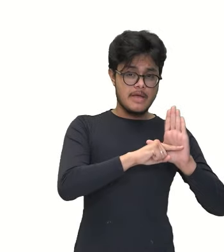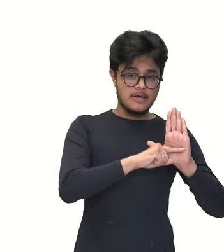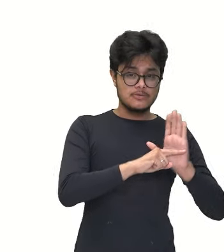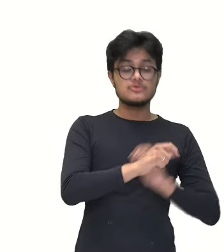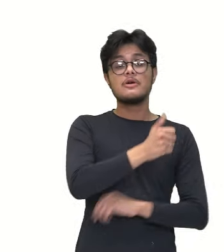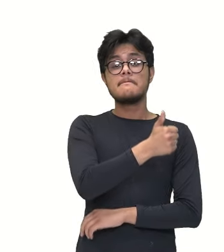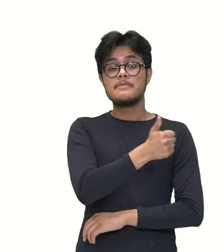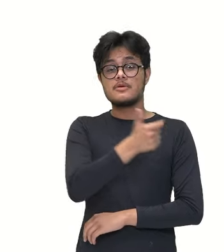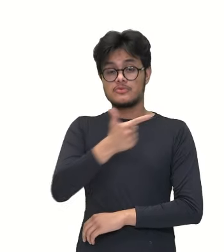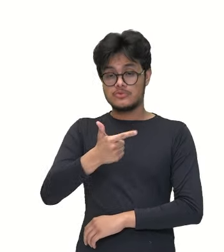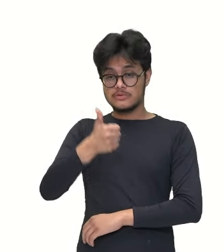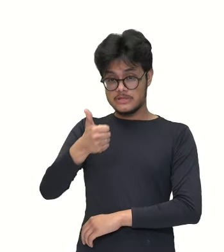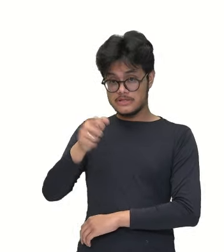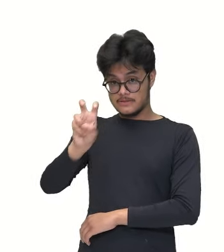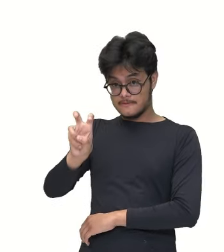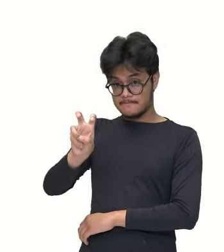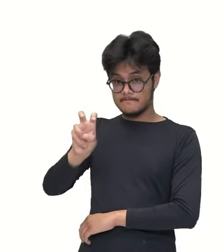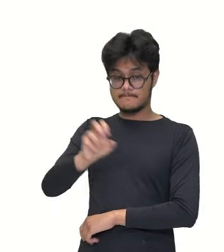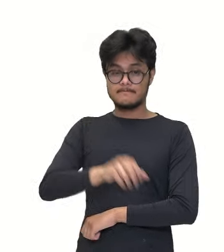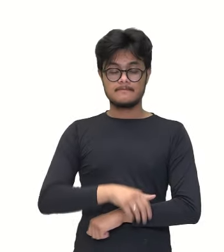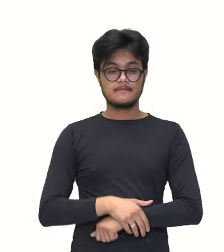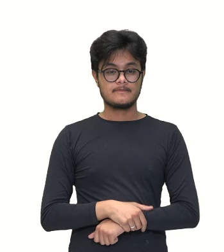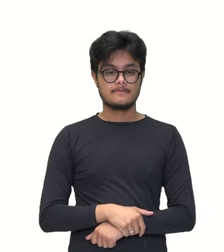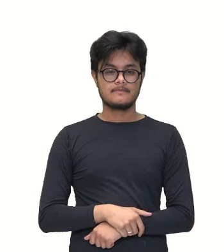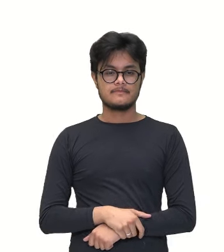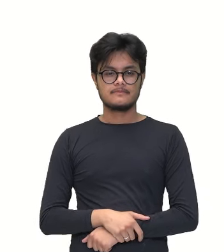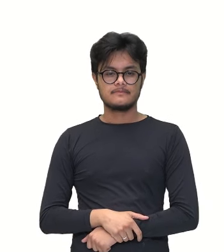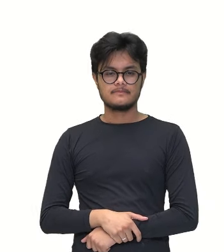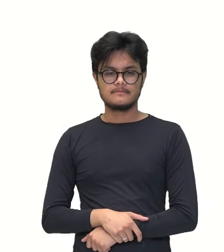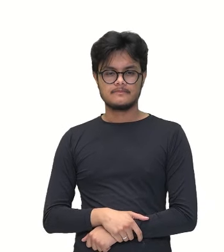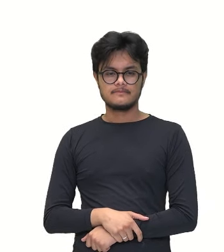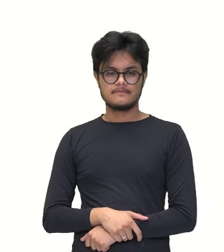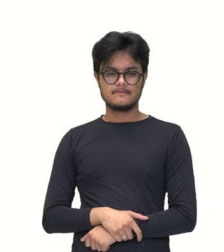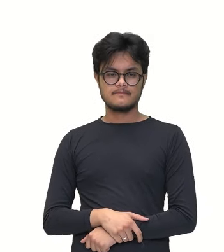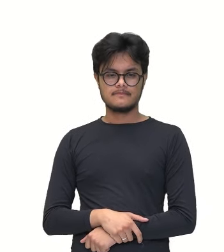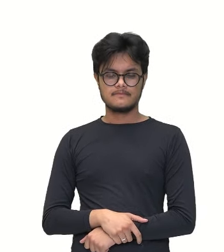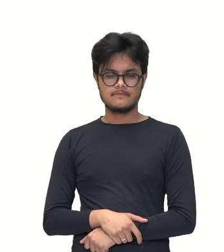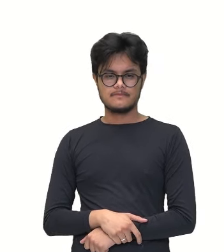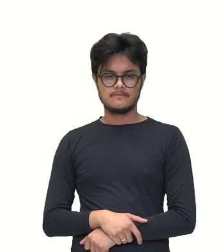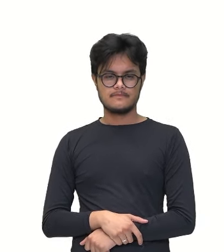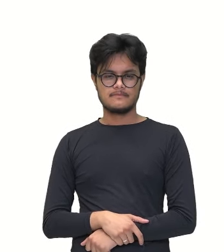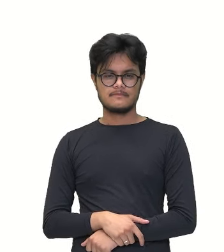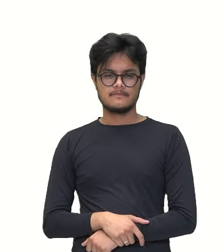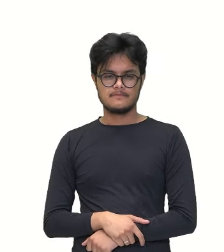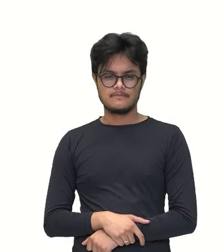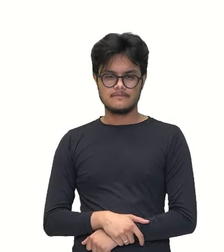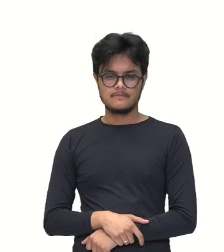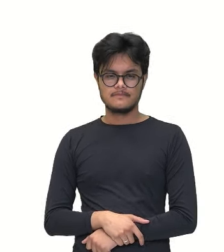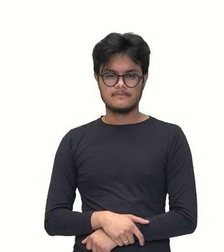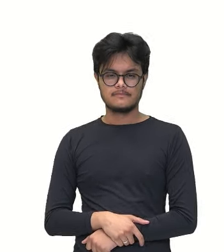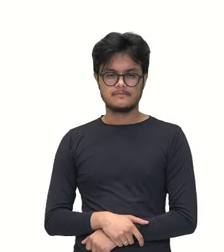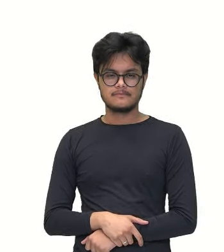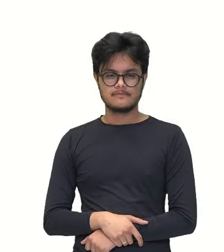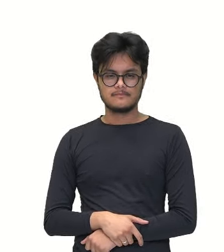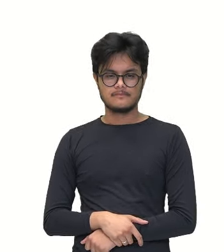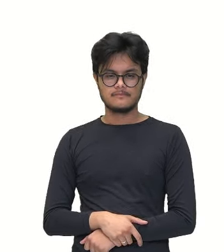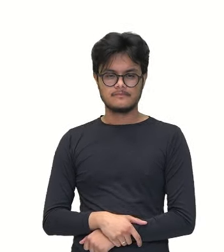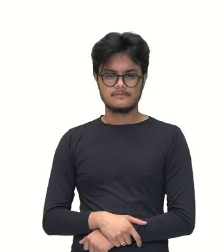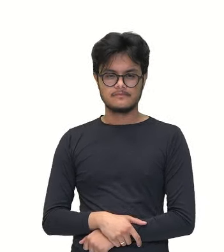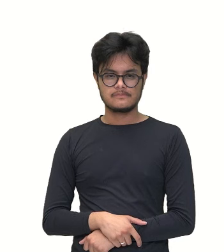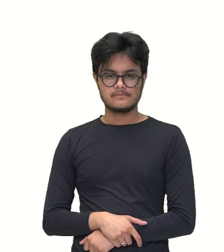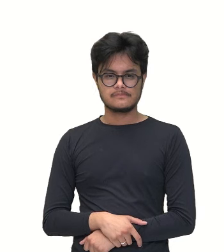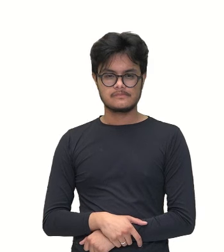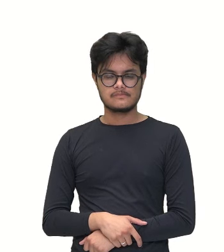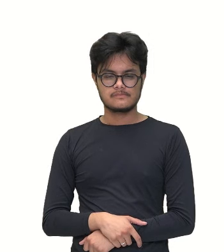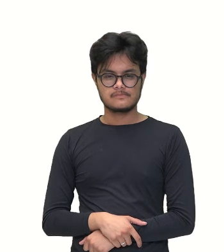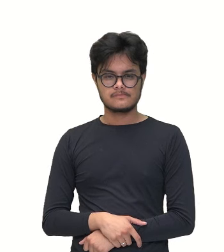.215, que é a quantidade de sacos de cimento, né? Transformados em tijolos,